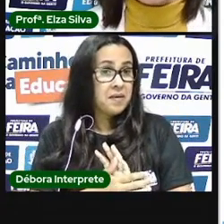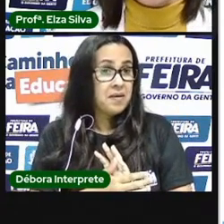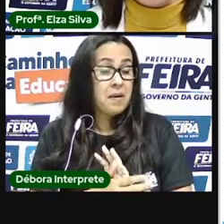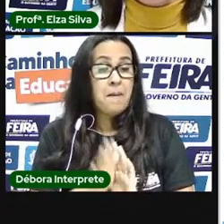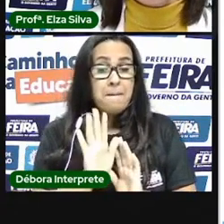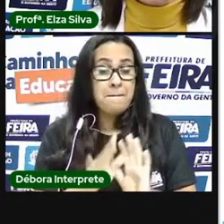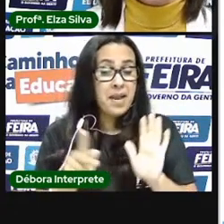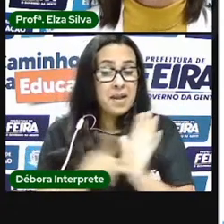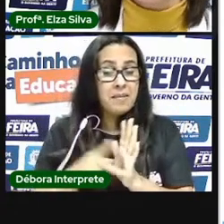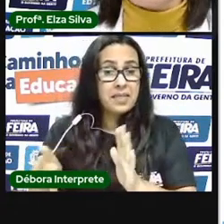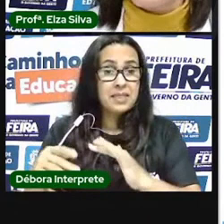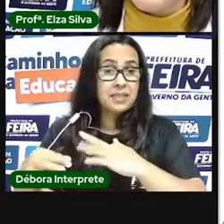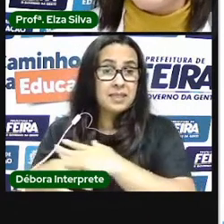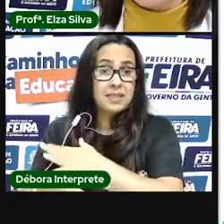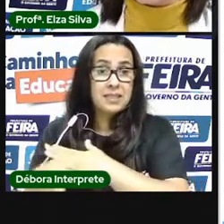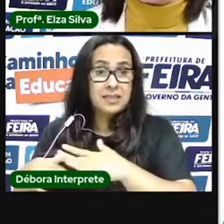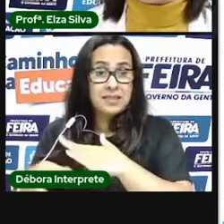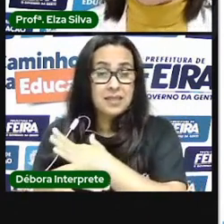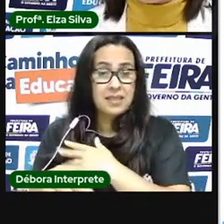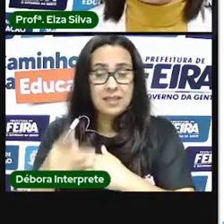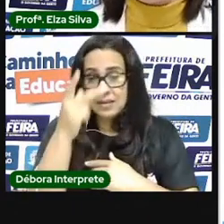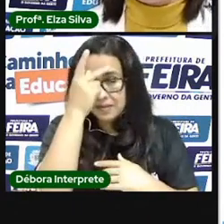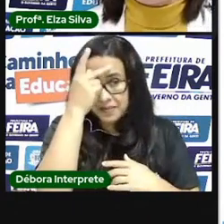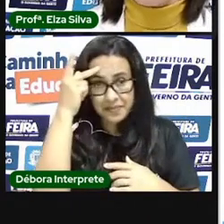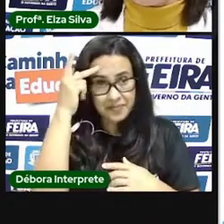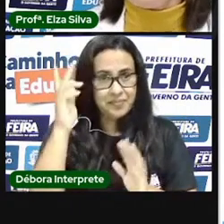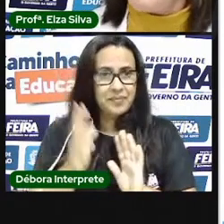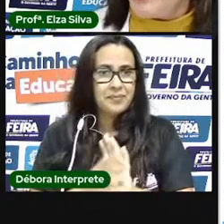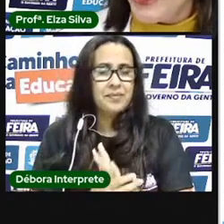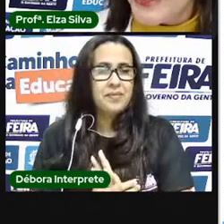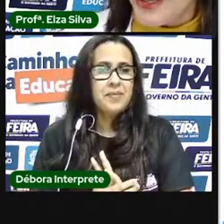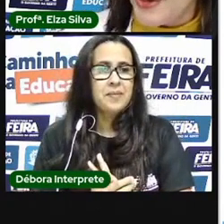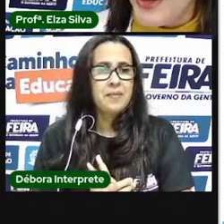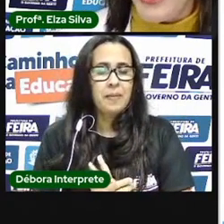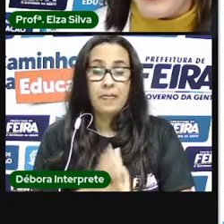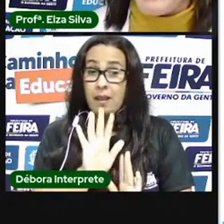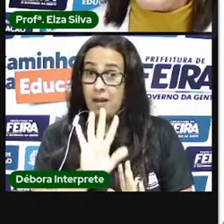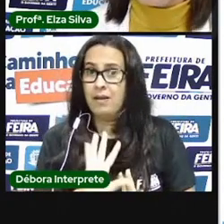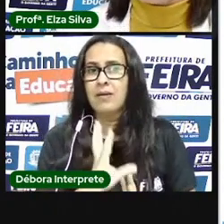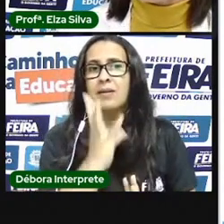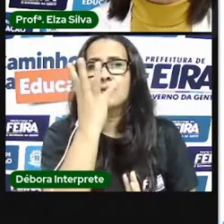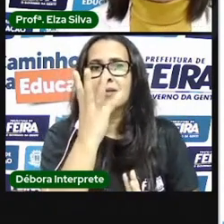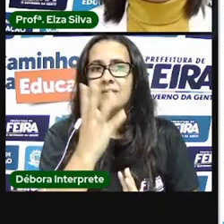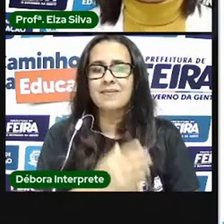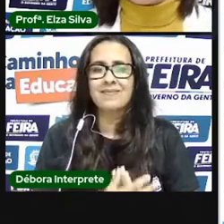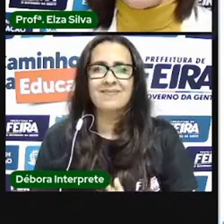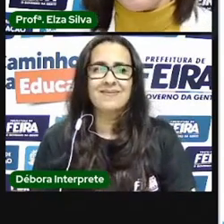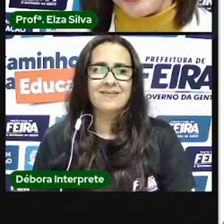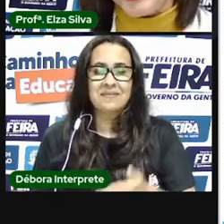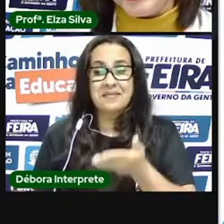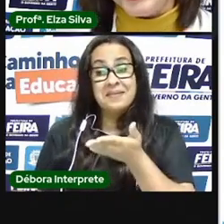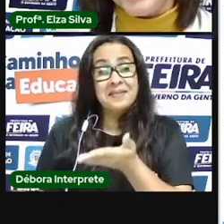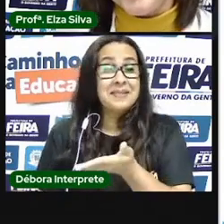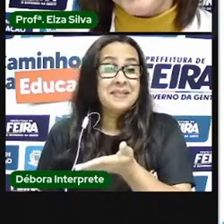urbana muito utilizada pelas pessoas da cidade e olha o que aconteceu ele mesmo se